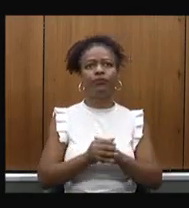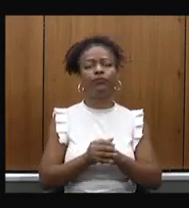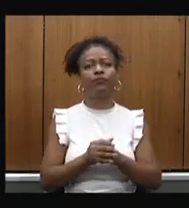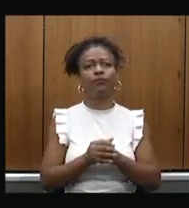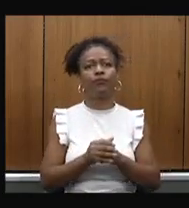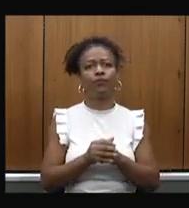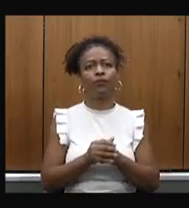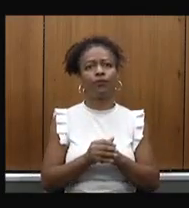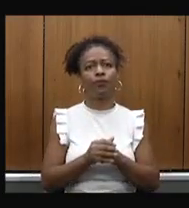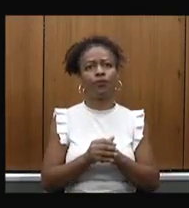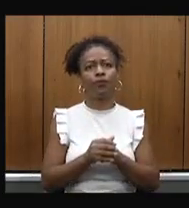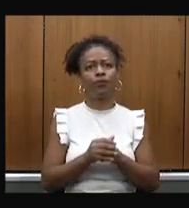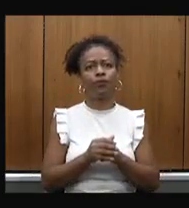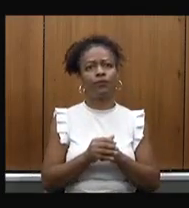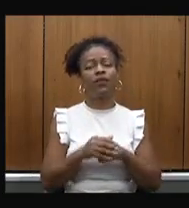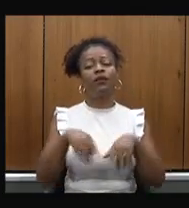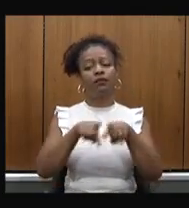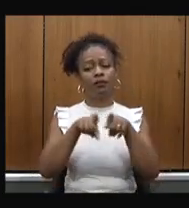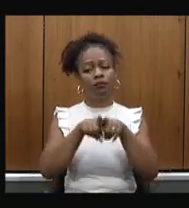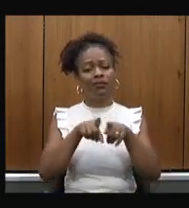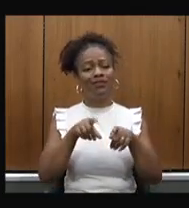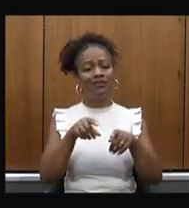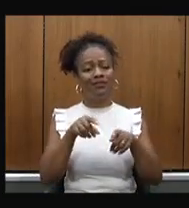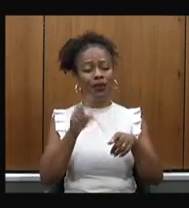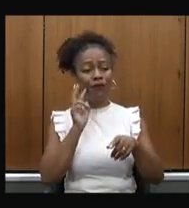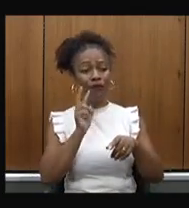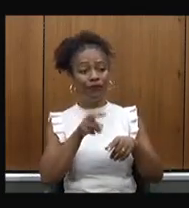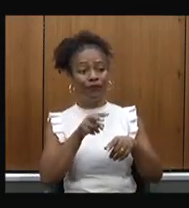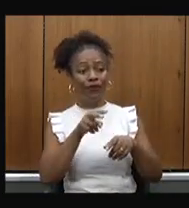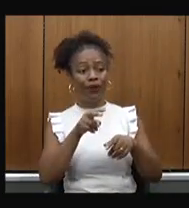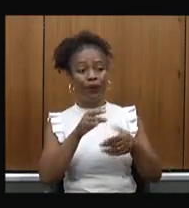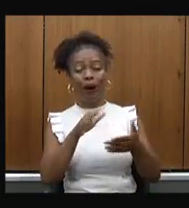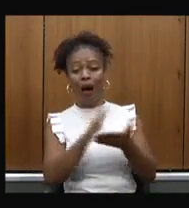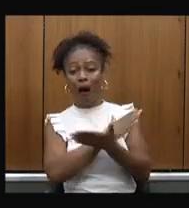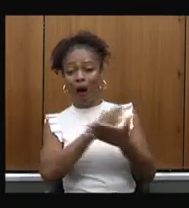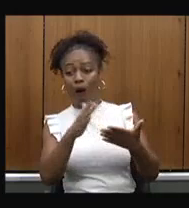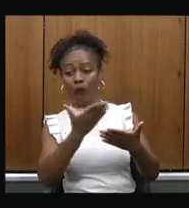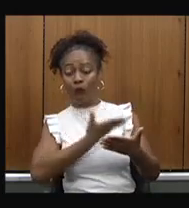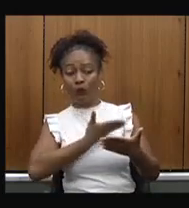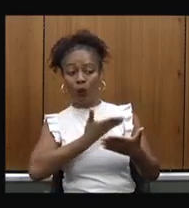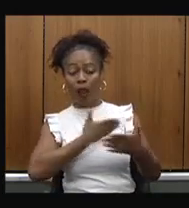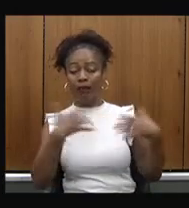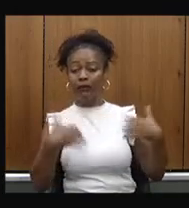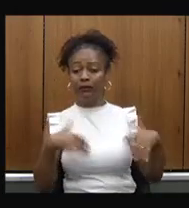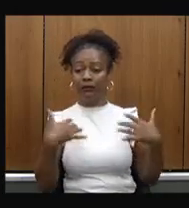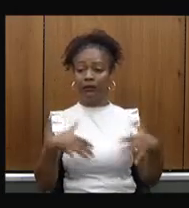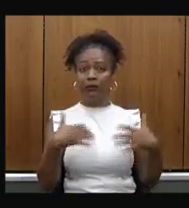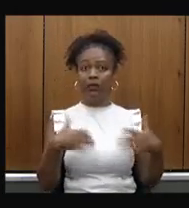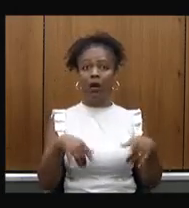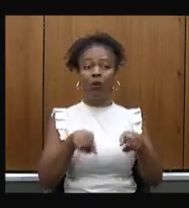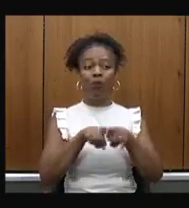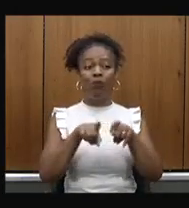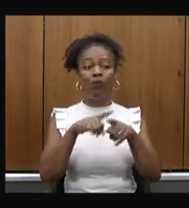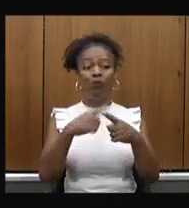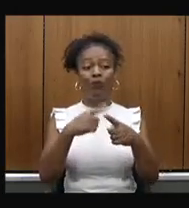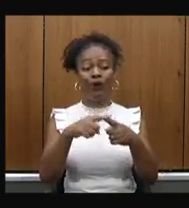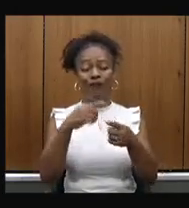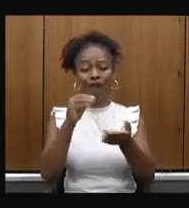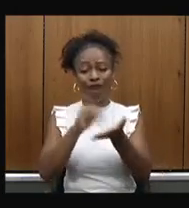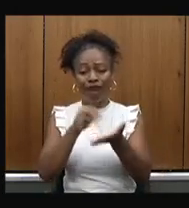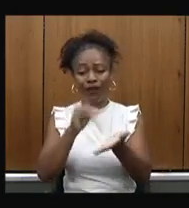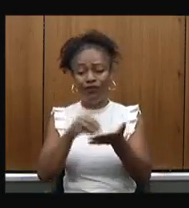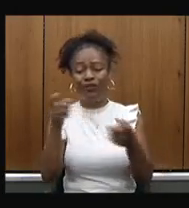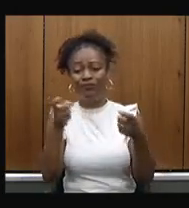o desespero de alguns colegas relatando a falta de anestesia falta de médicos nos